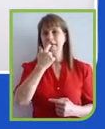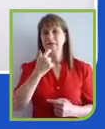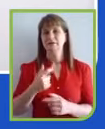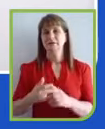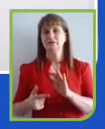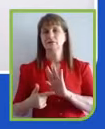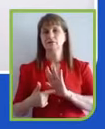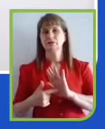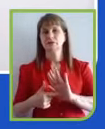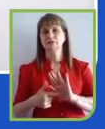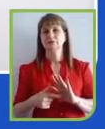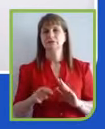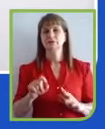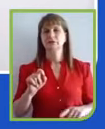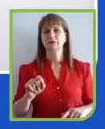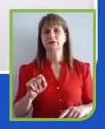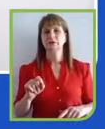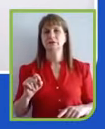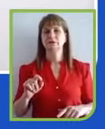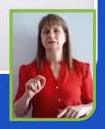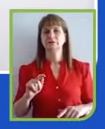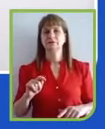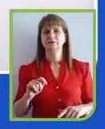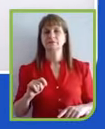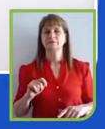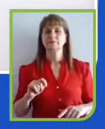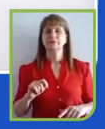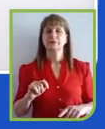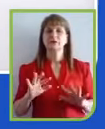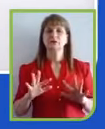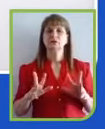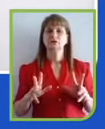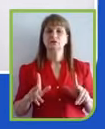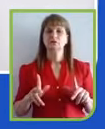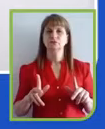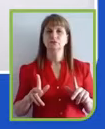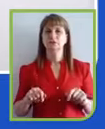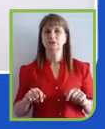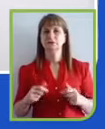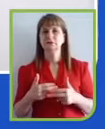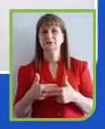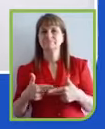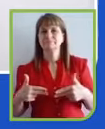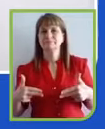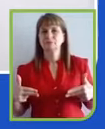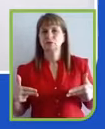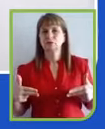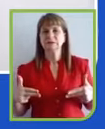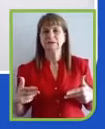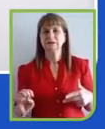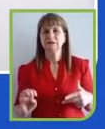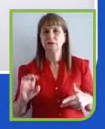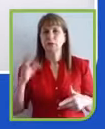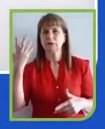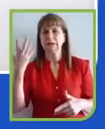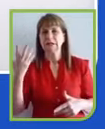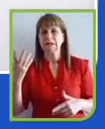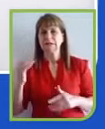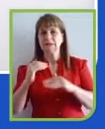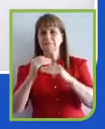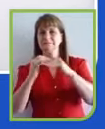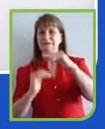educação. Então, todas essas mazelas que a gente tem ainda numa sociedade muito desigual é